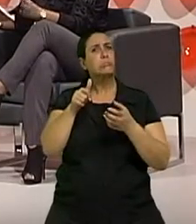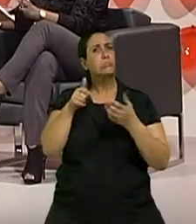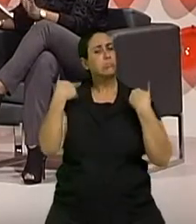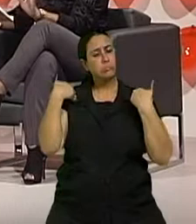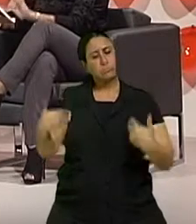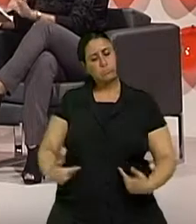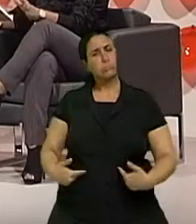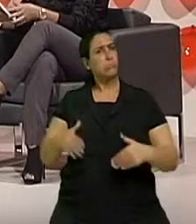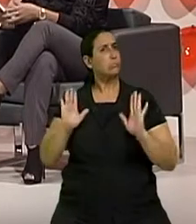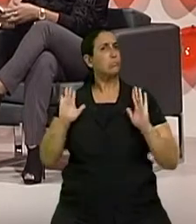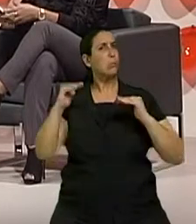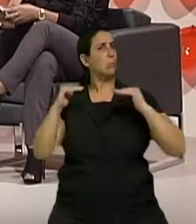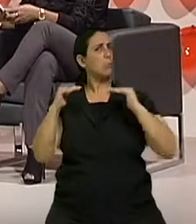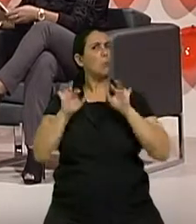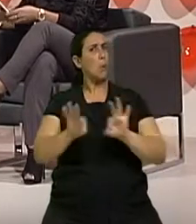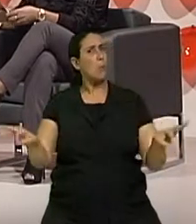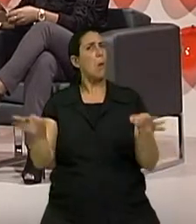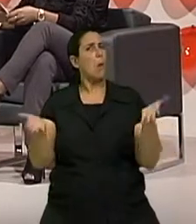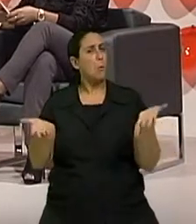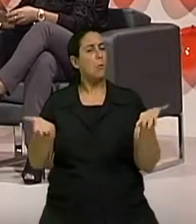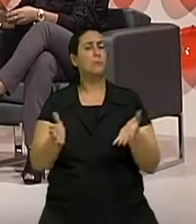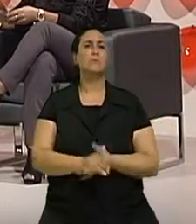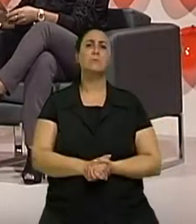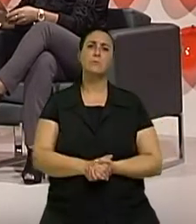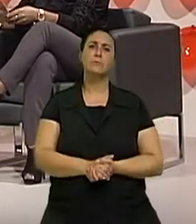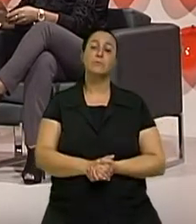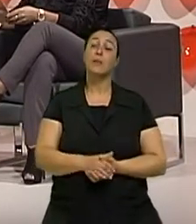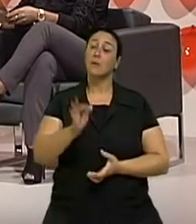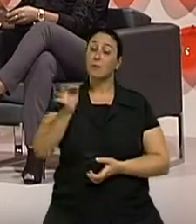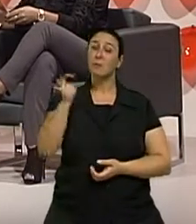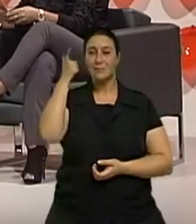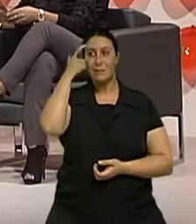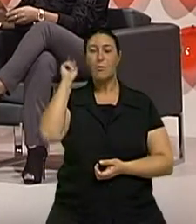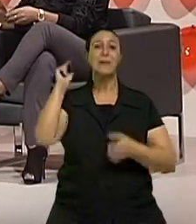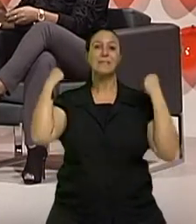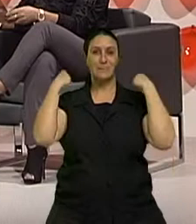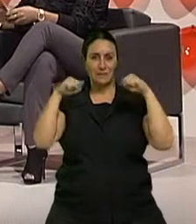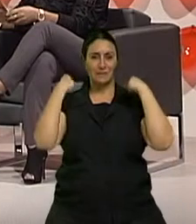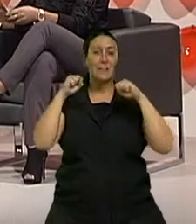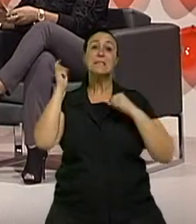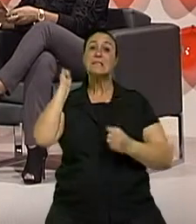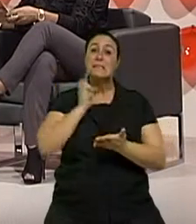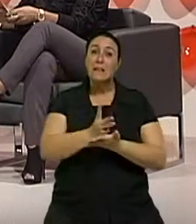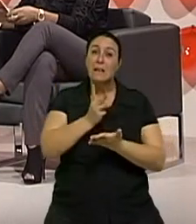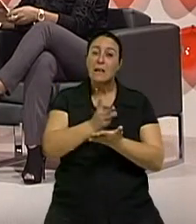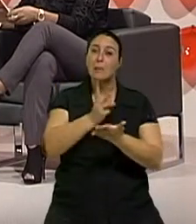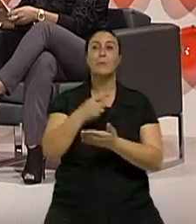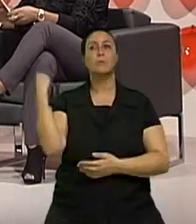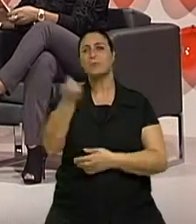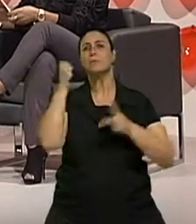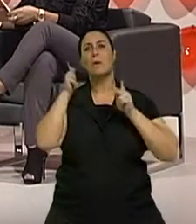peso dentro da normalidade, né? A ideia, assim, de exercício físico é que sempre é tempo de